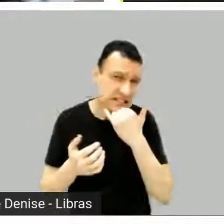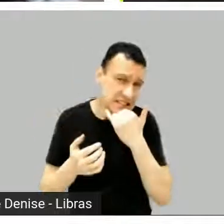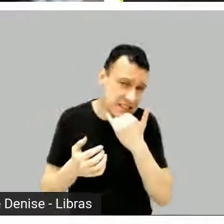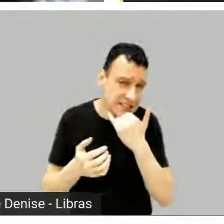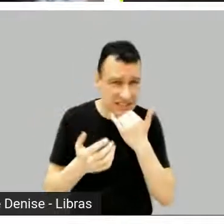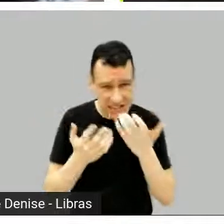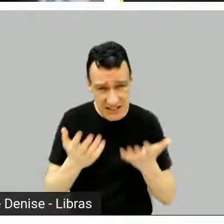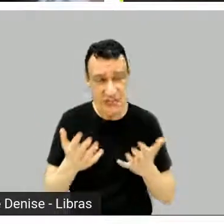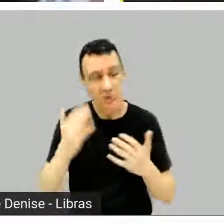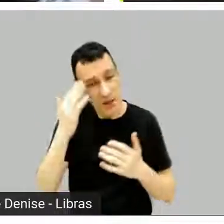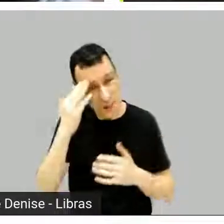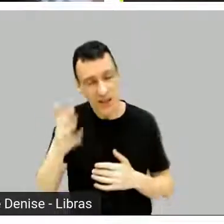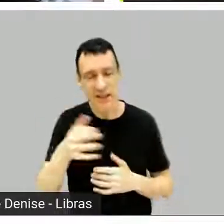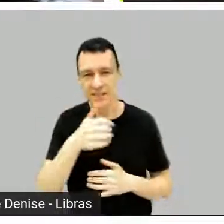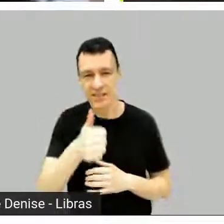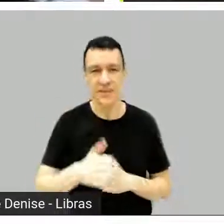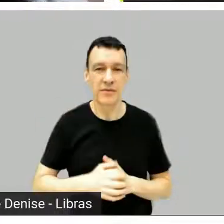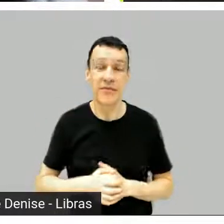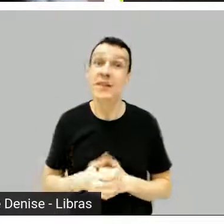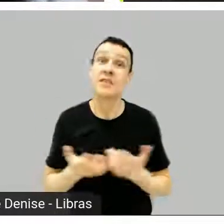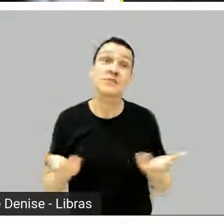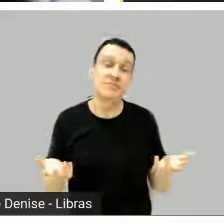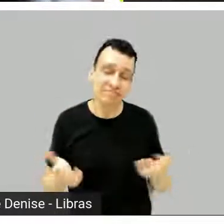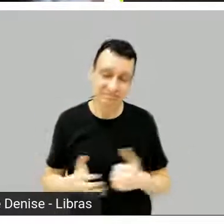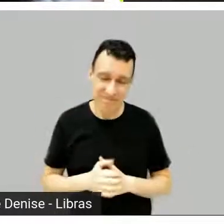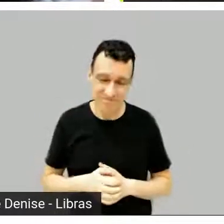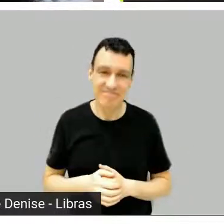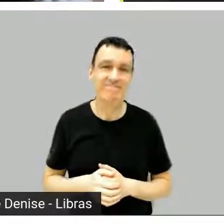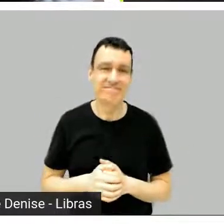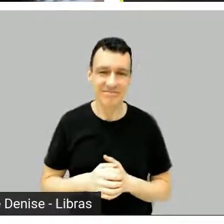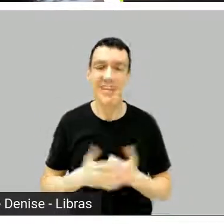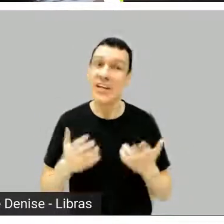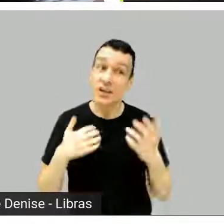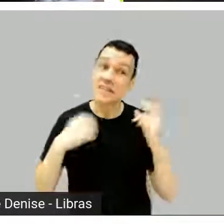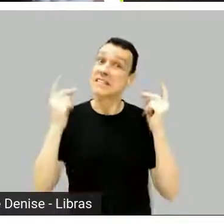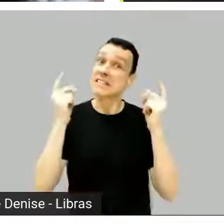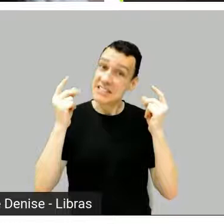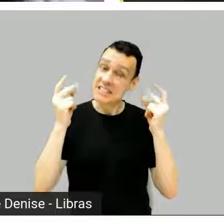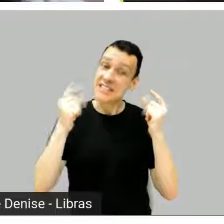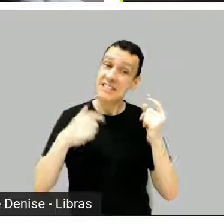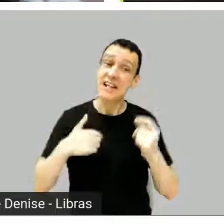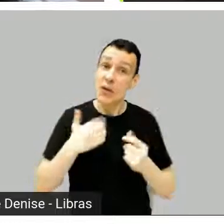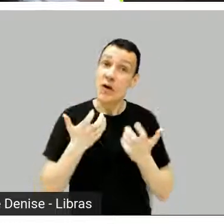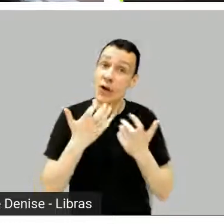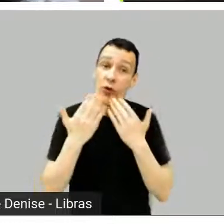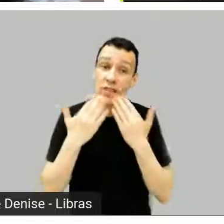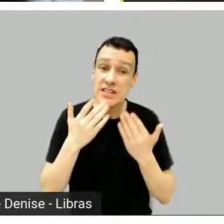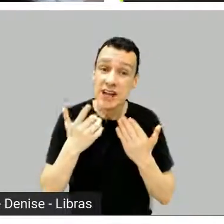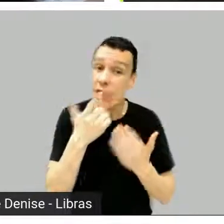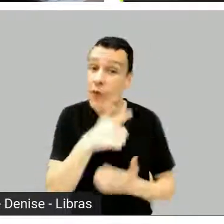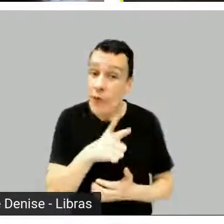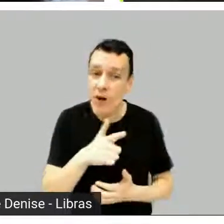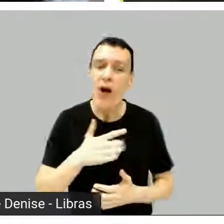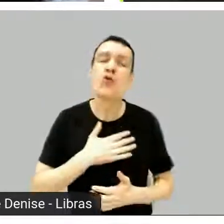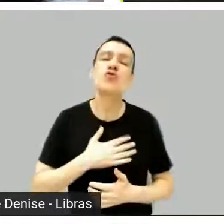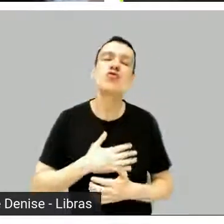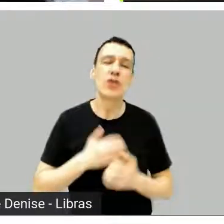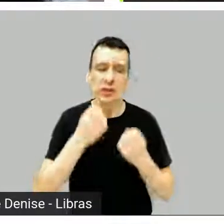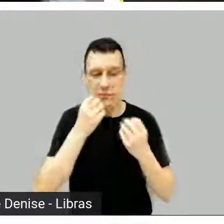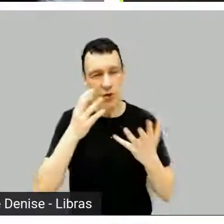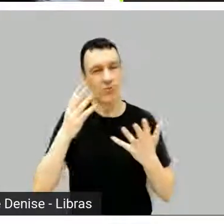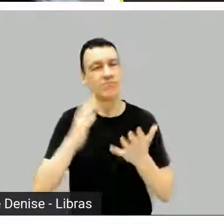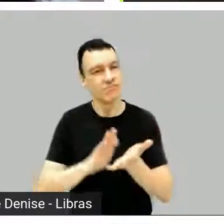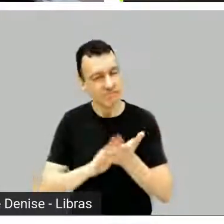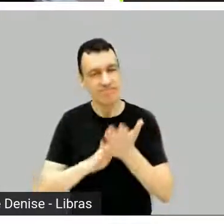Obrigado, obrigado. Foi um prazer, queria conversar com você um tempão, finalmente tive a oportunidade. E muito legal que tenha esse espaço aqui, parabéns.